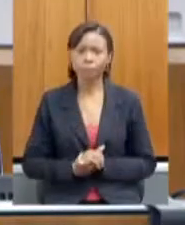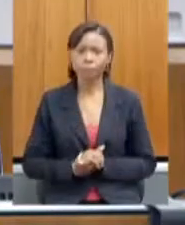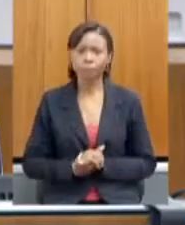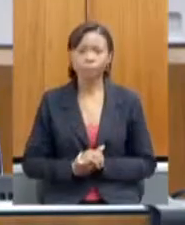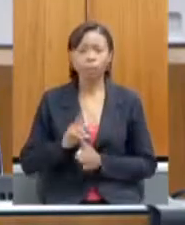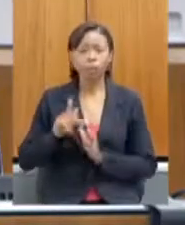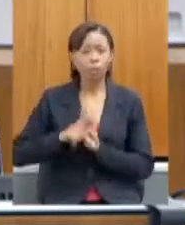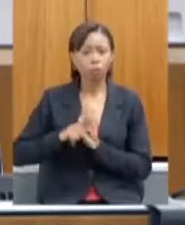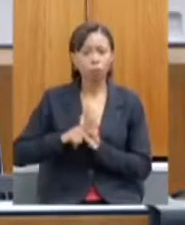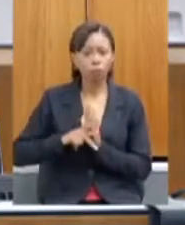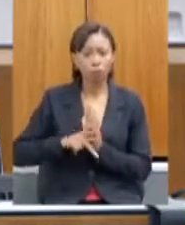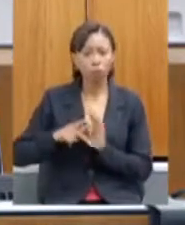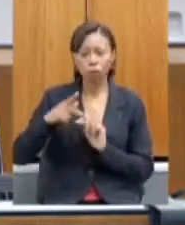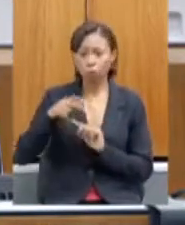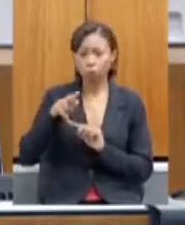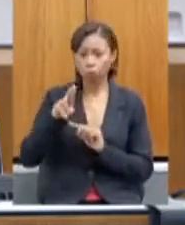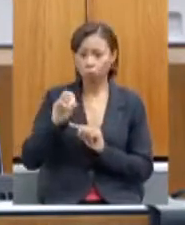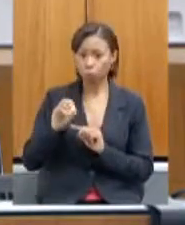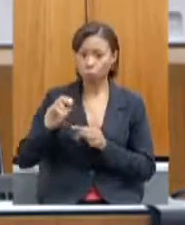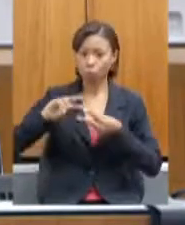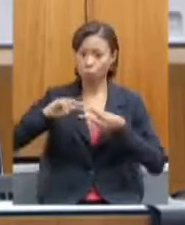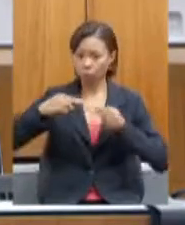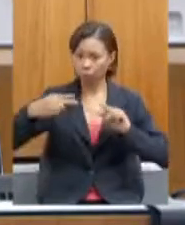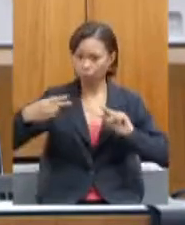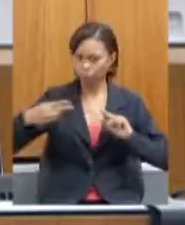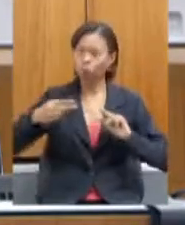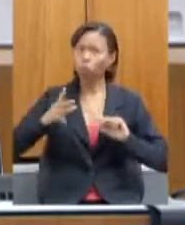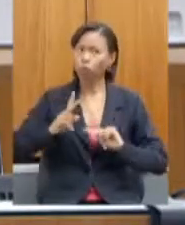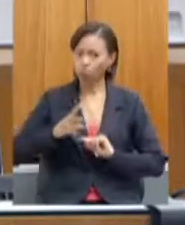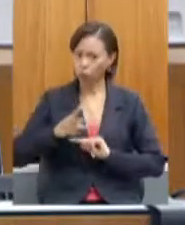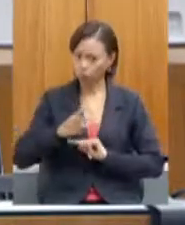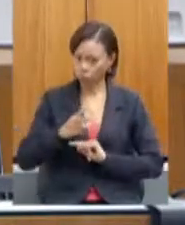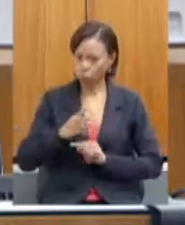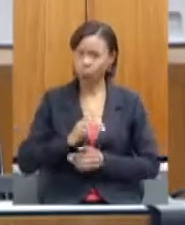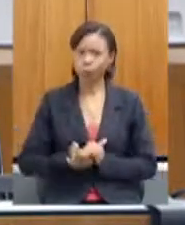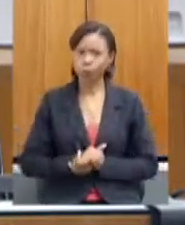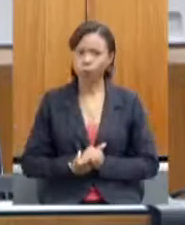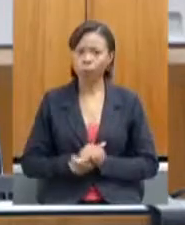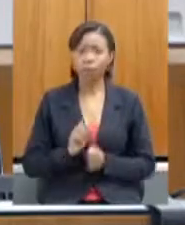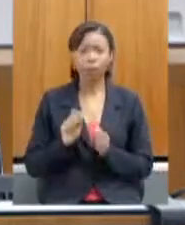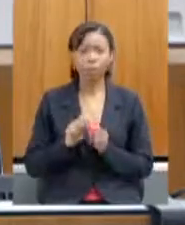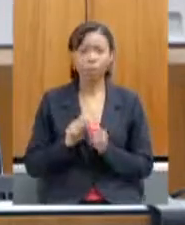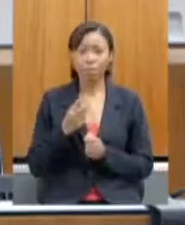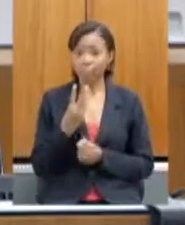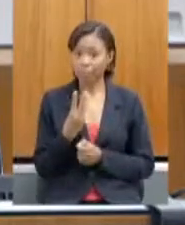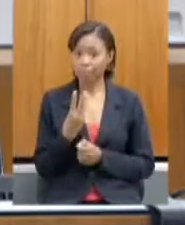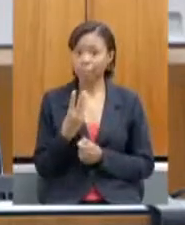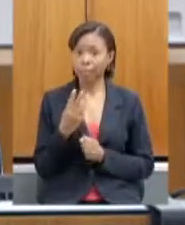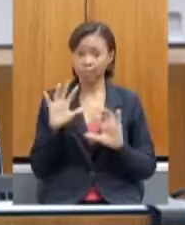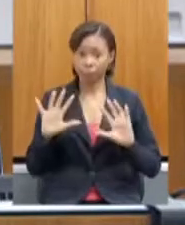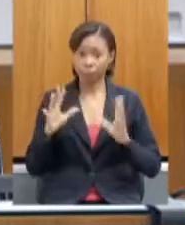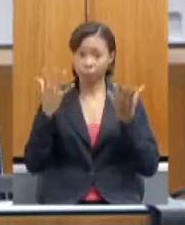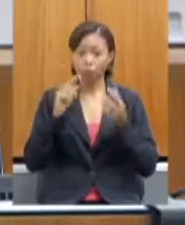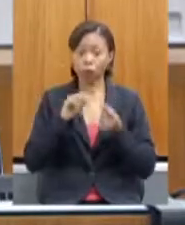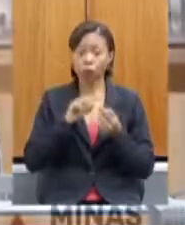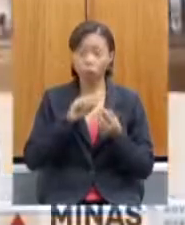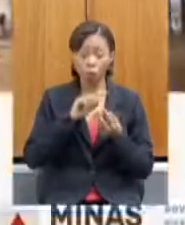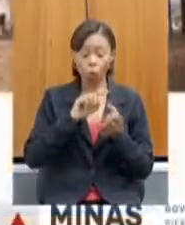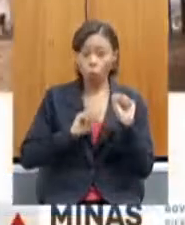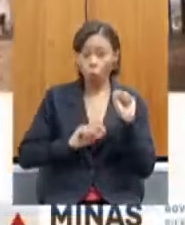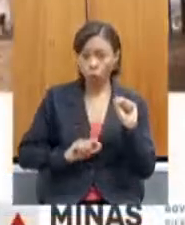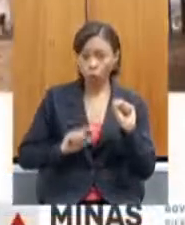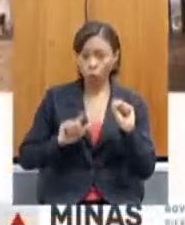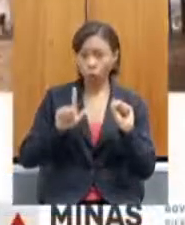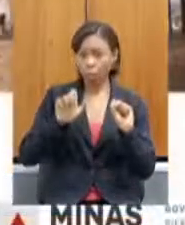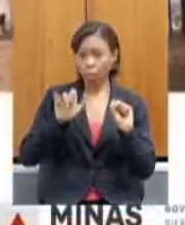-fêmeas continuou, apesar da pandemia, foram realizados três eventos, sendo oito leilões e cinco feiras,